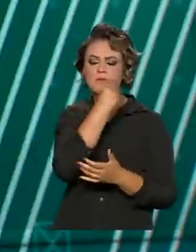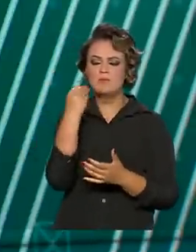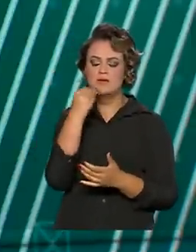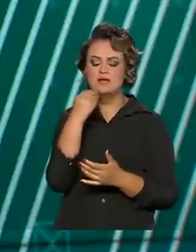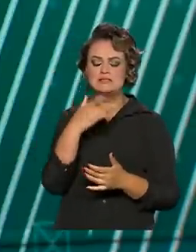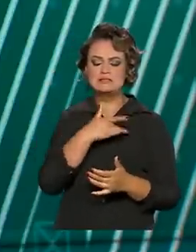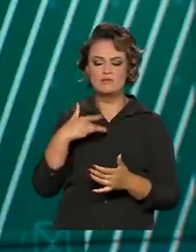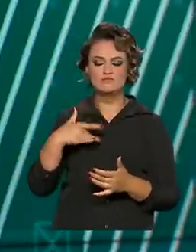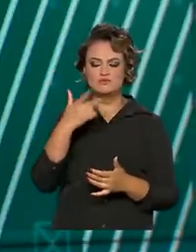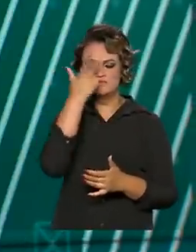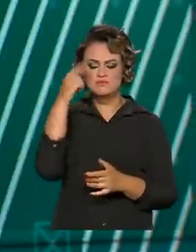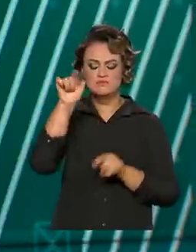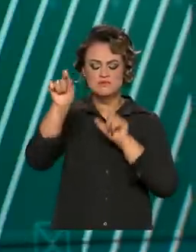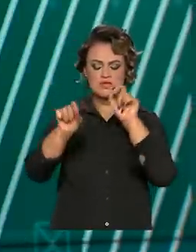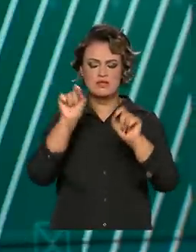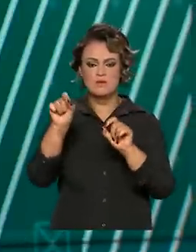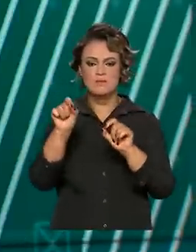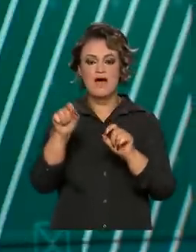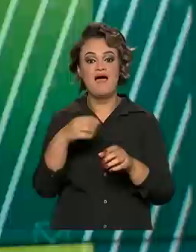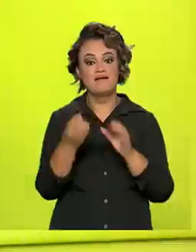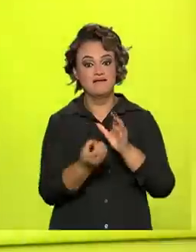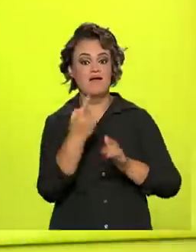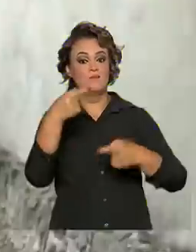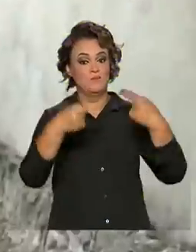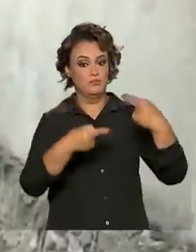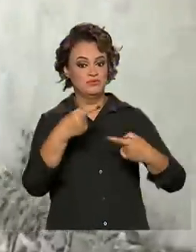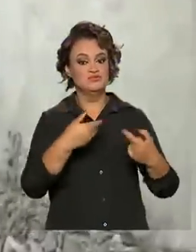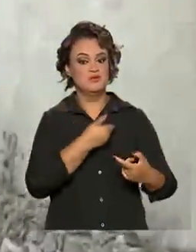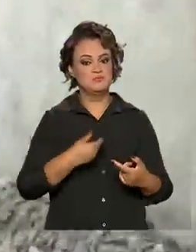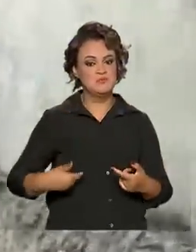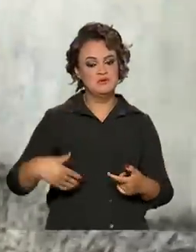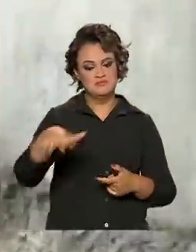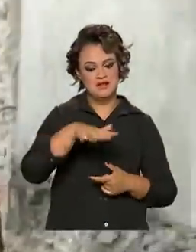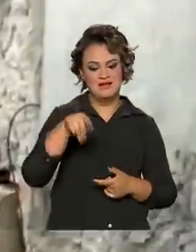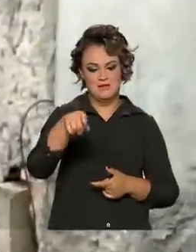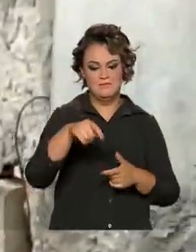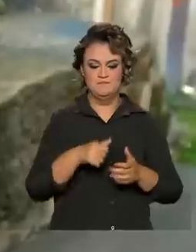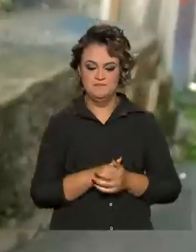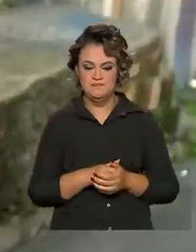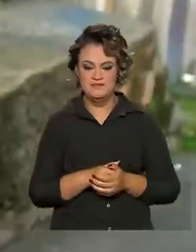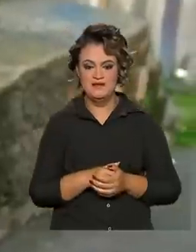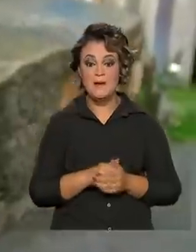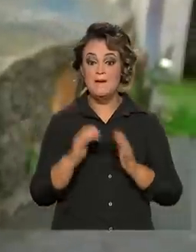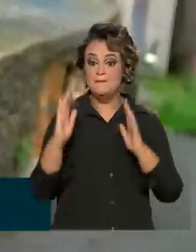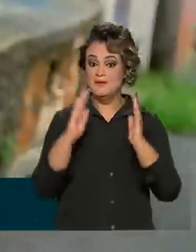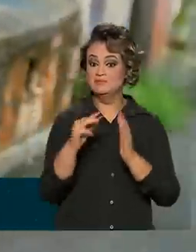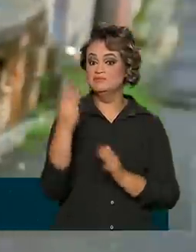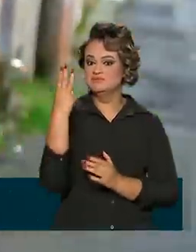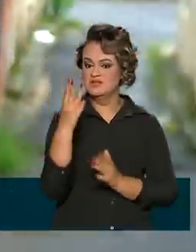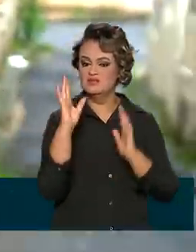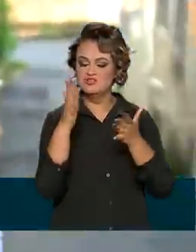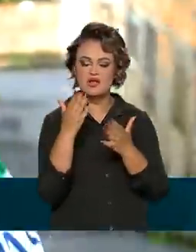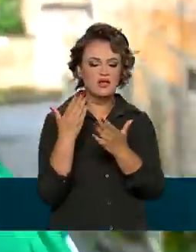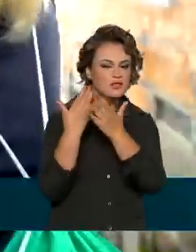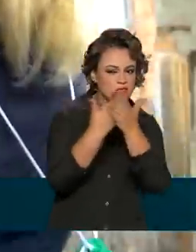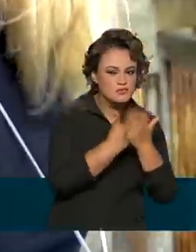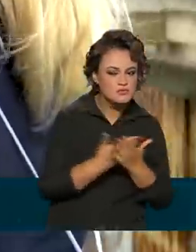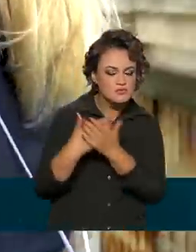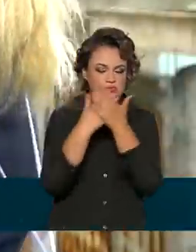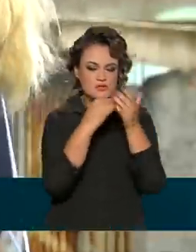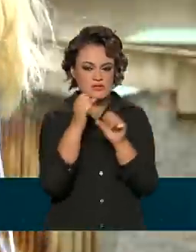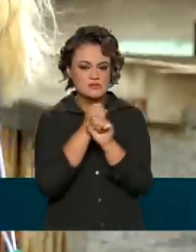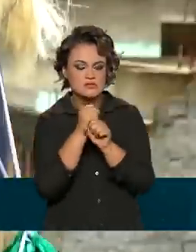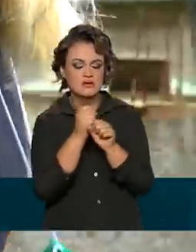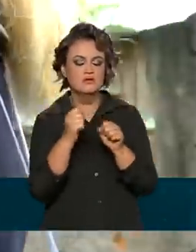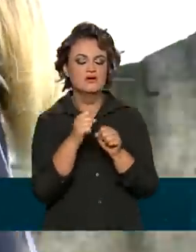melhorar as políticas públicas para o setor. É a terceira edição do estudo que vai ser realizado este